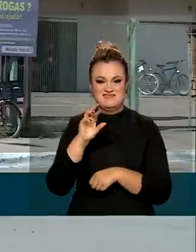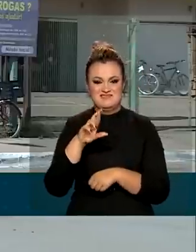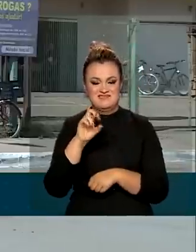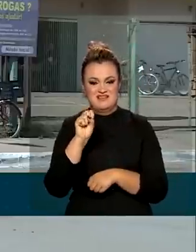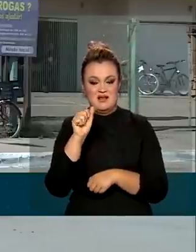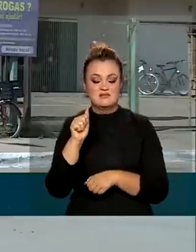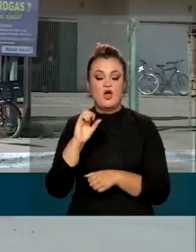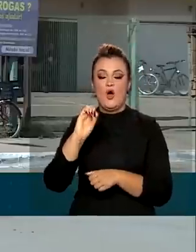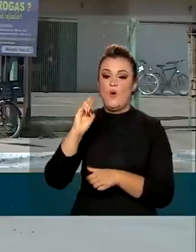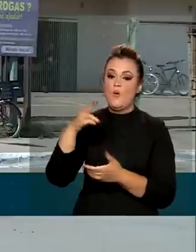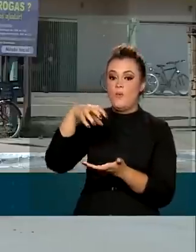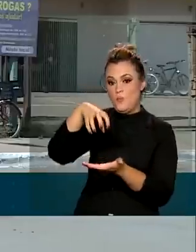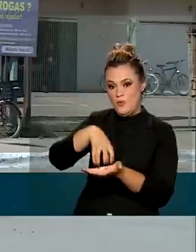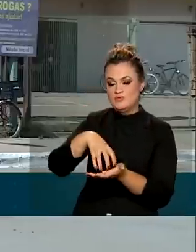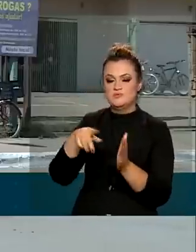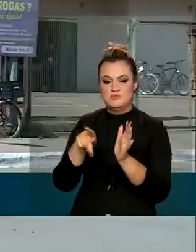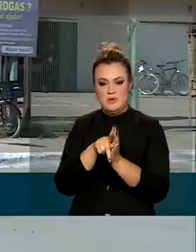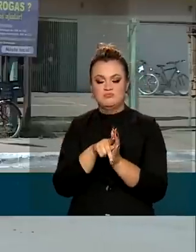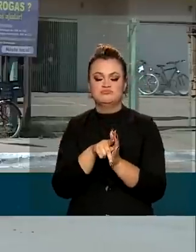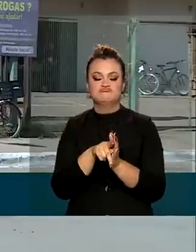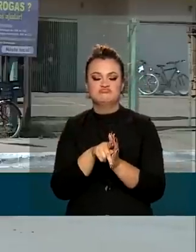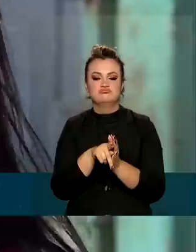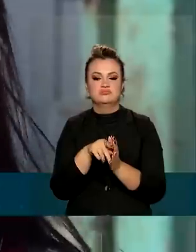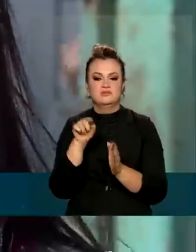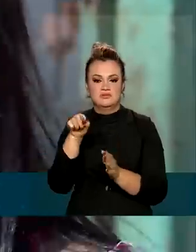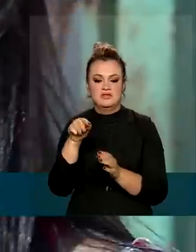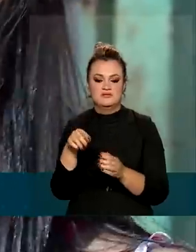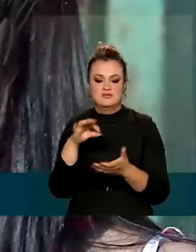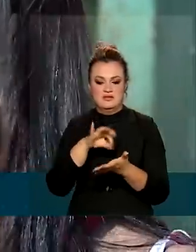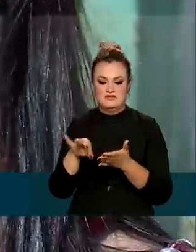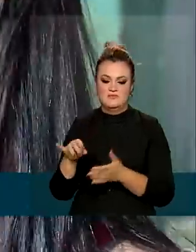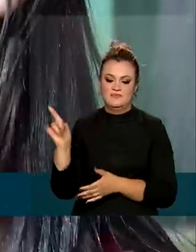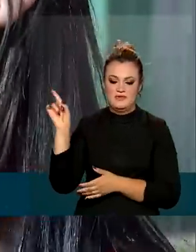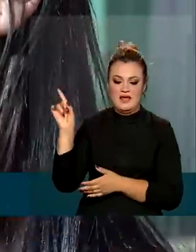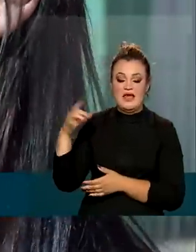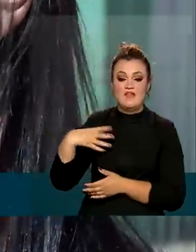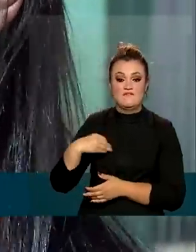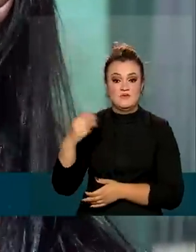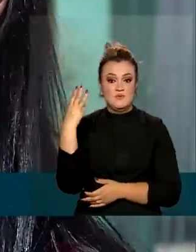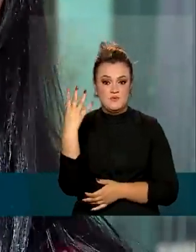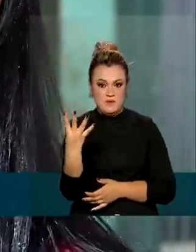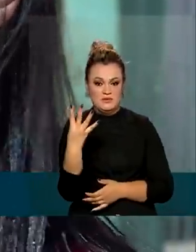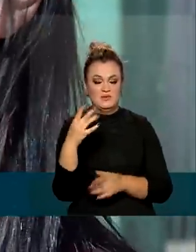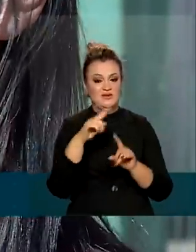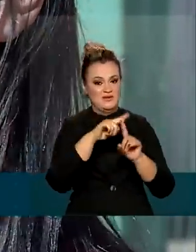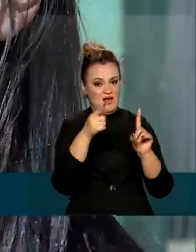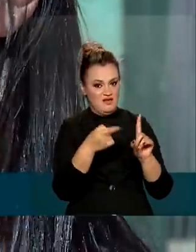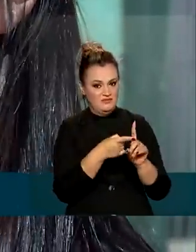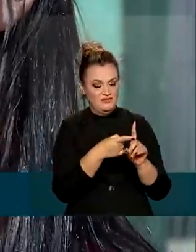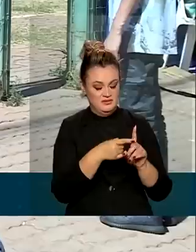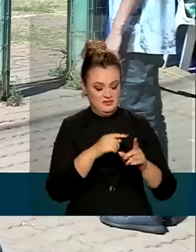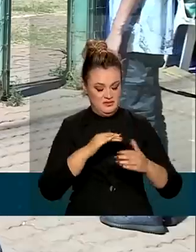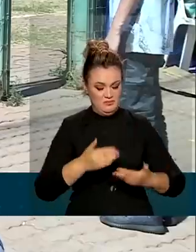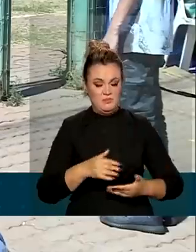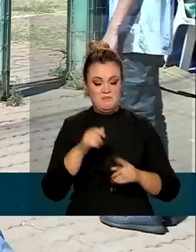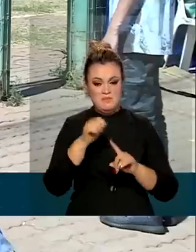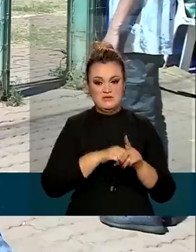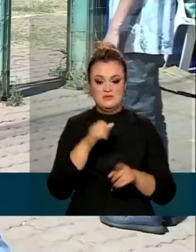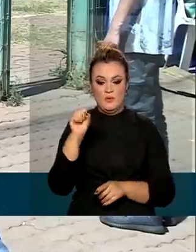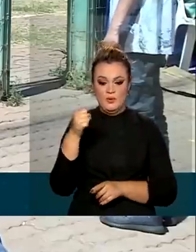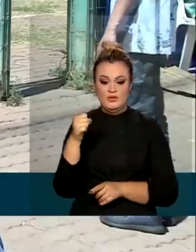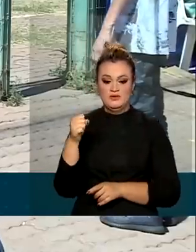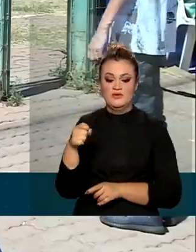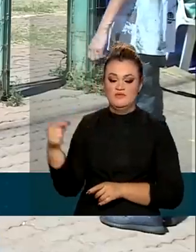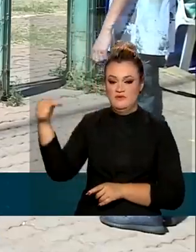posto de atendimento do Cadastro Único no município. A Loiane, que tem quatro filhos e está grávida de oito meses, veio a este